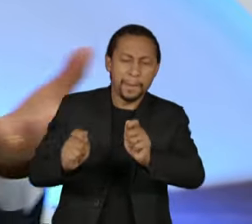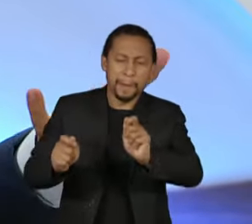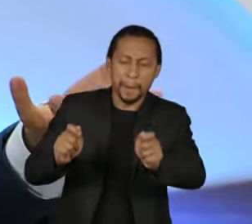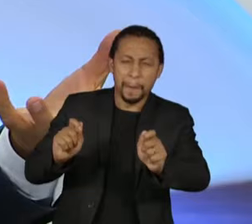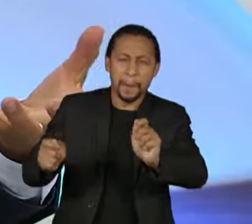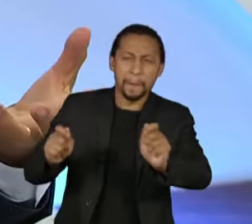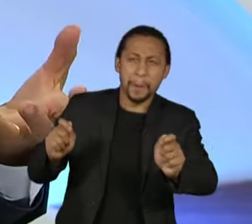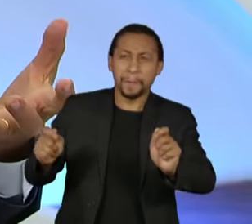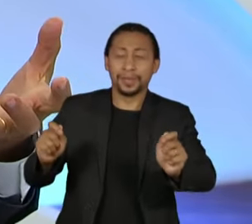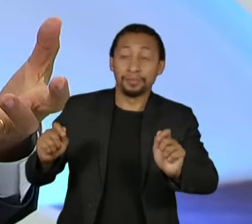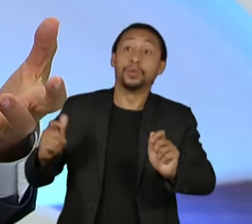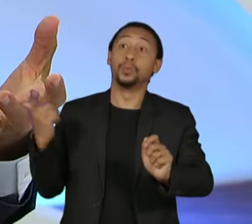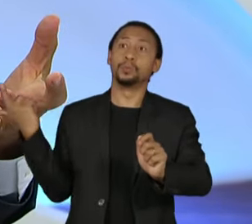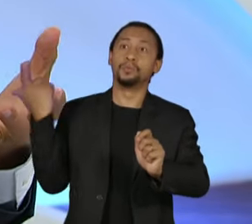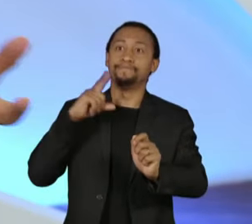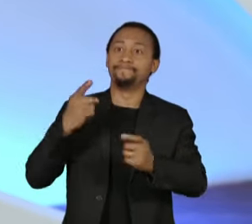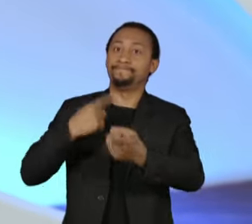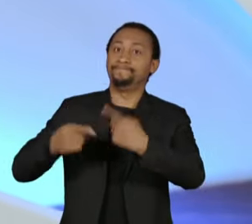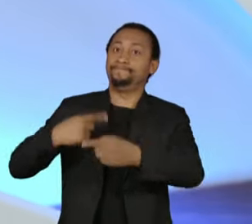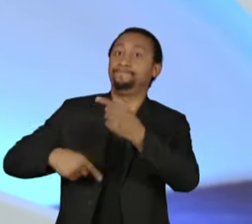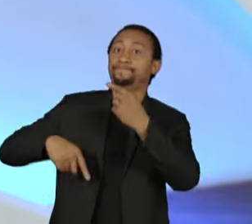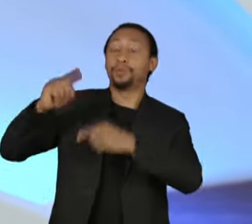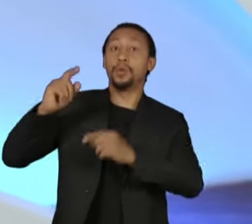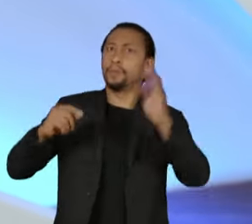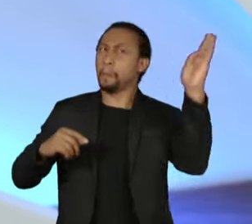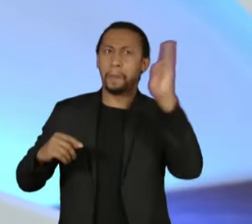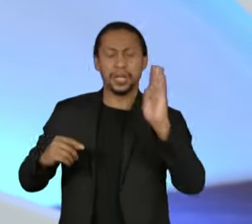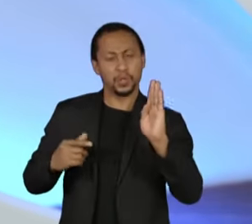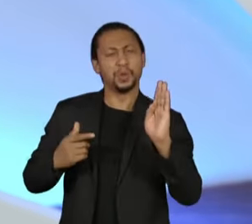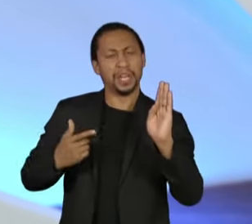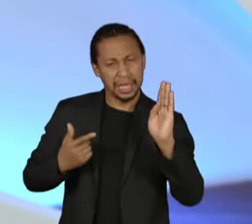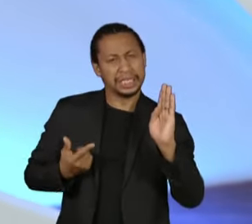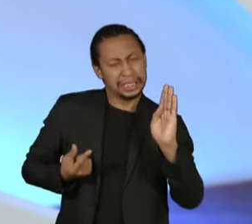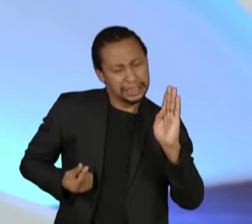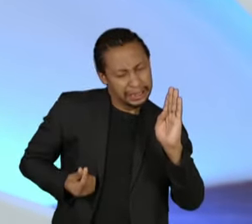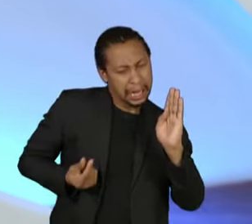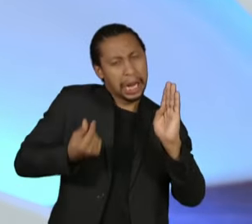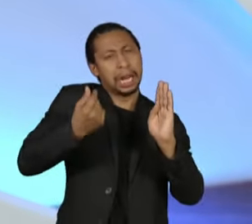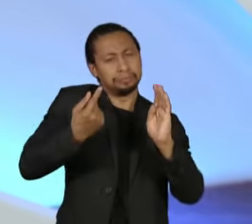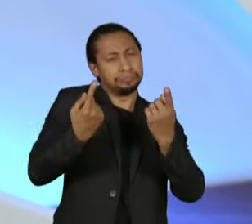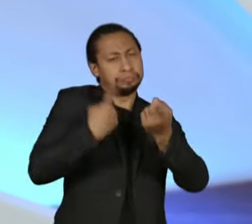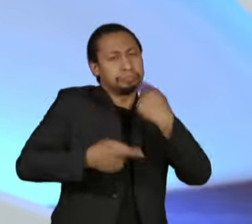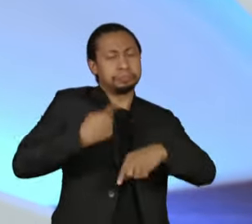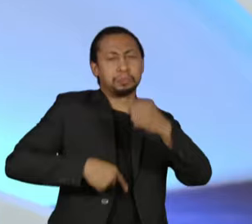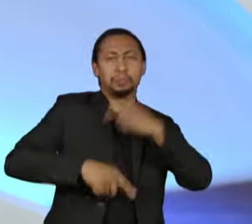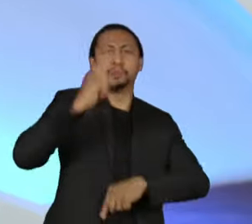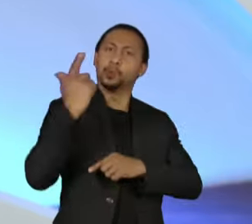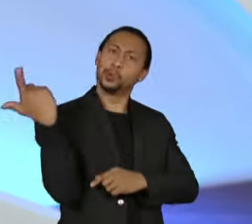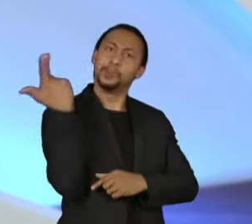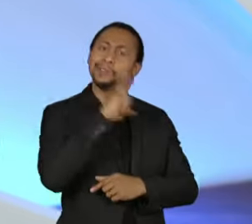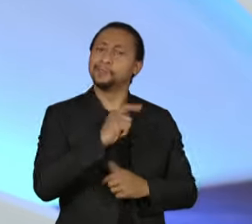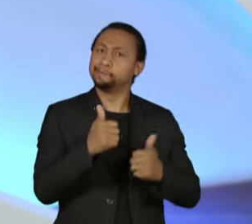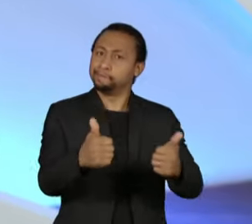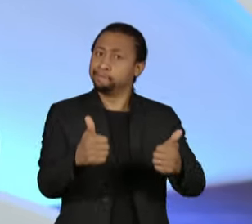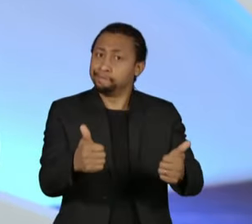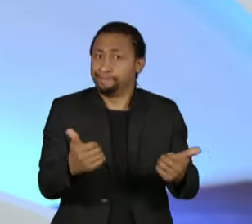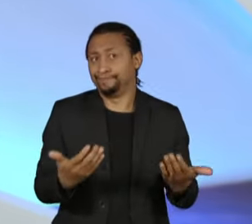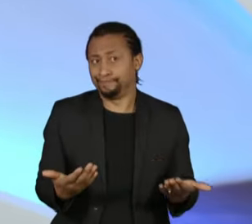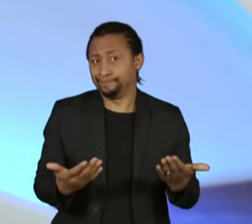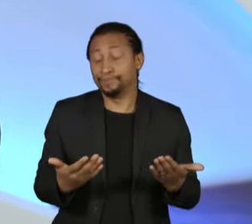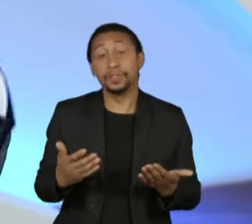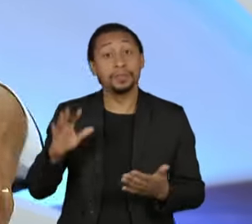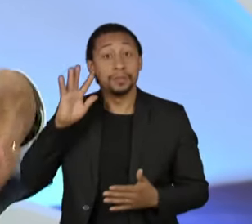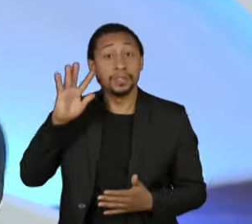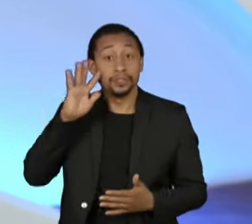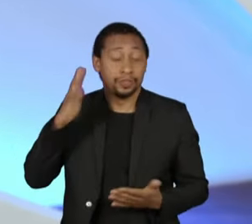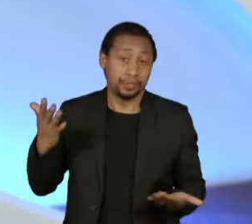elevado que o planeta tem. Ou seja, nós estamos falando desse presidente. Ao lado dele, o vice-presidente Geraldo Alckmin, 16